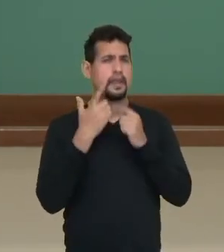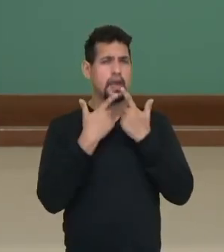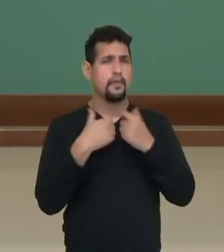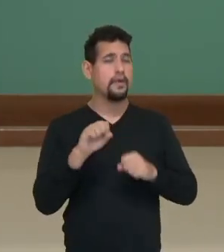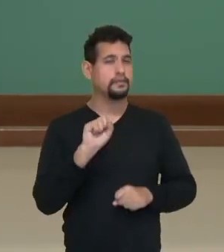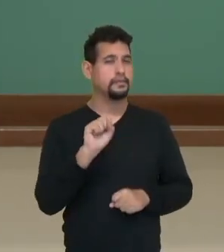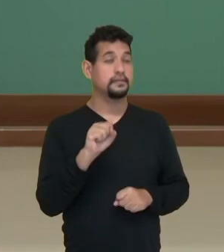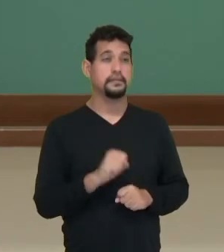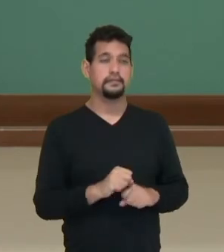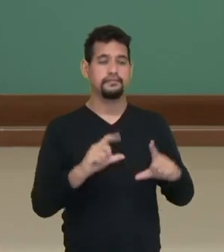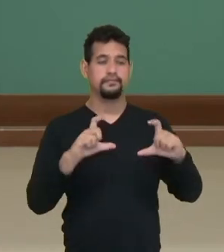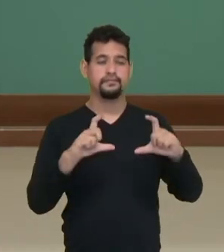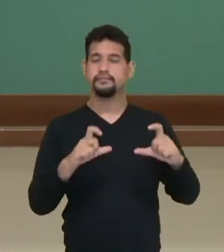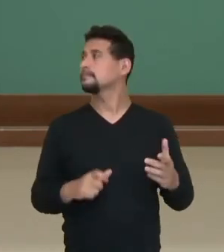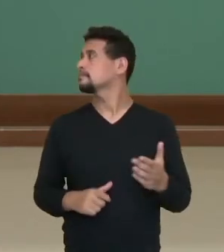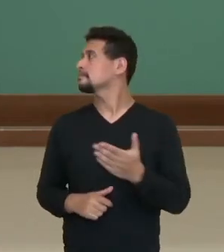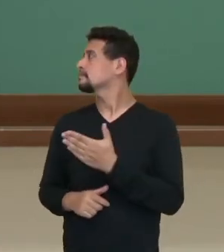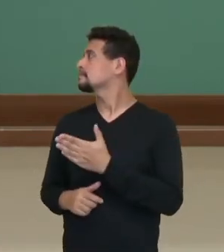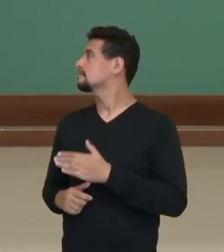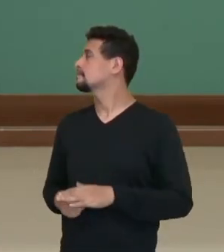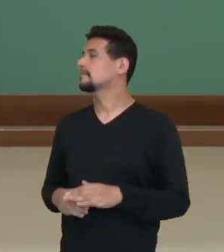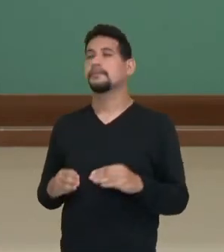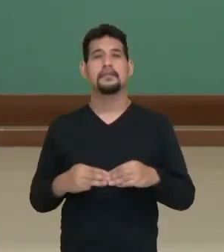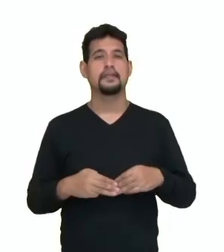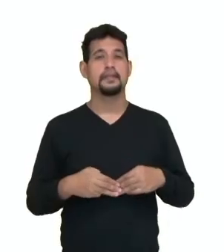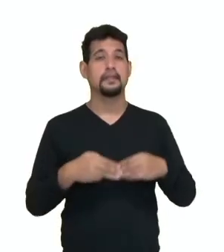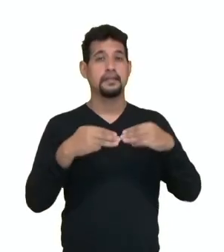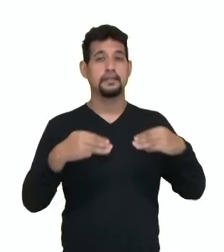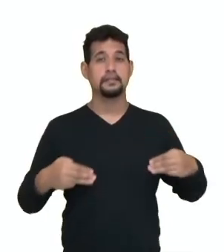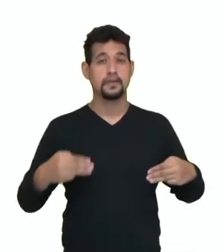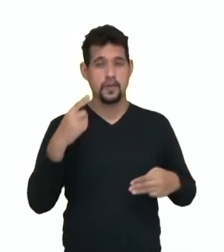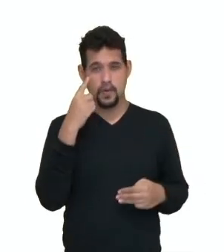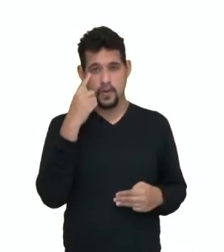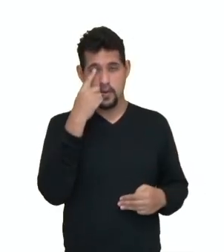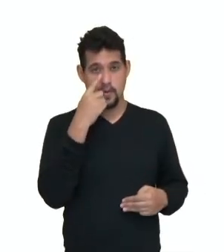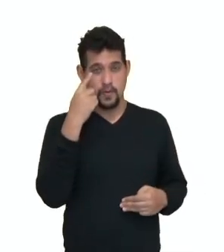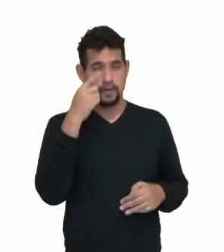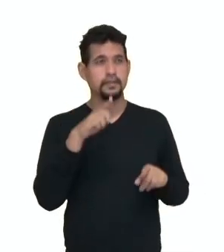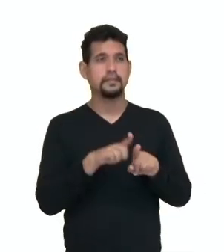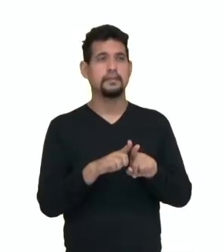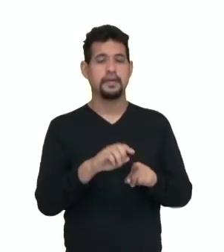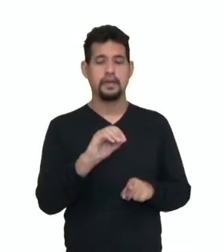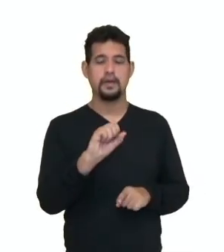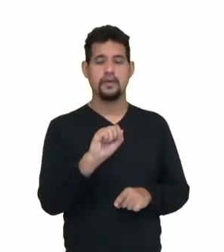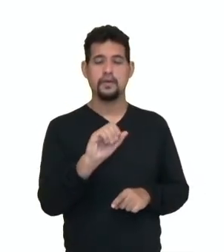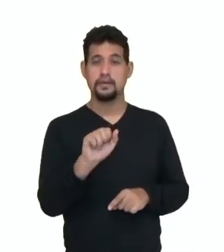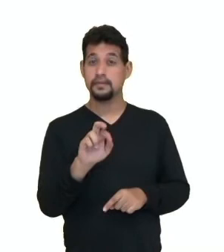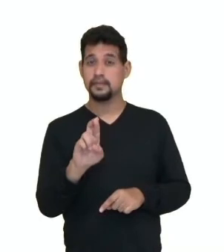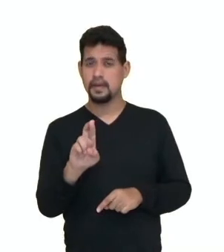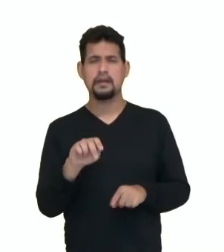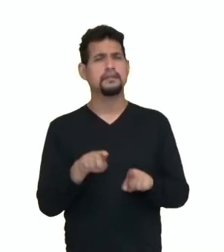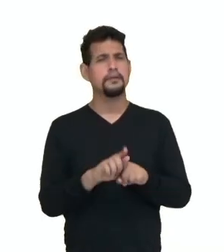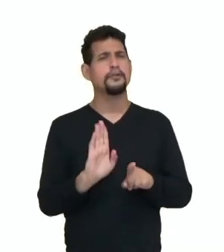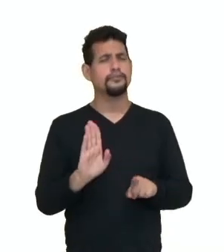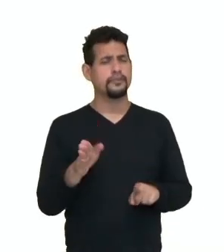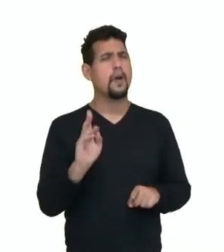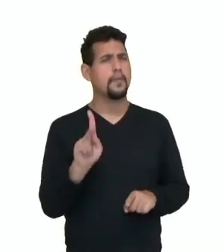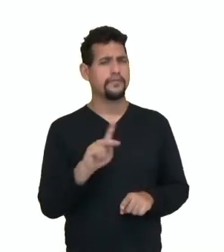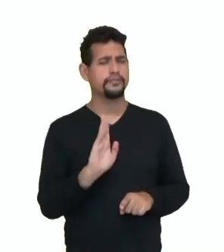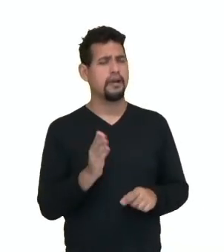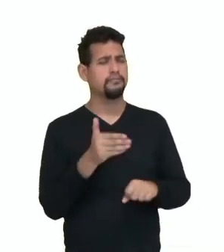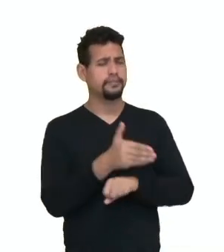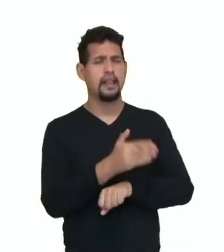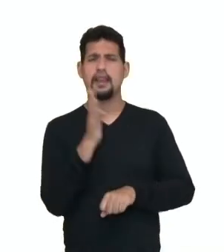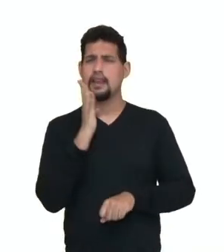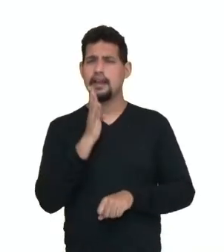Aqui uma imagem, a imagem do Museu do Olho que eu falei para vocês, do Oscar Niemeyer. Já visitei várias vezes esse museu, é um lugar